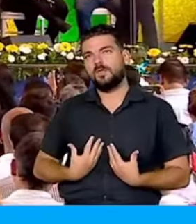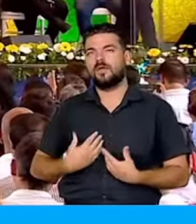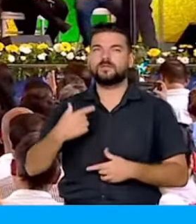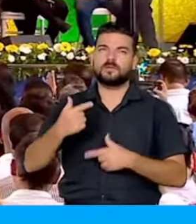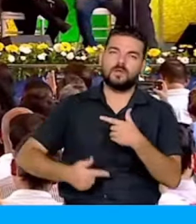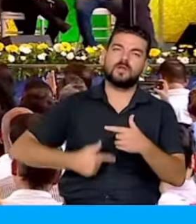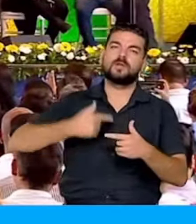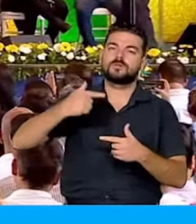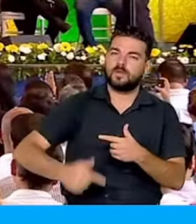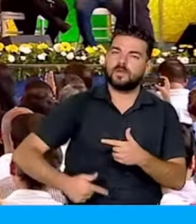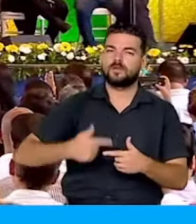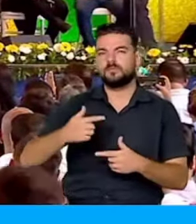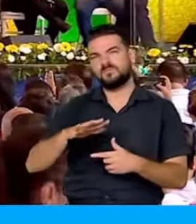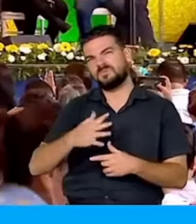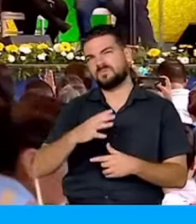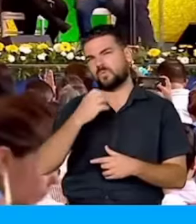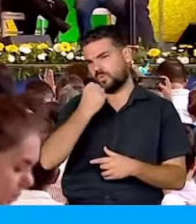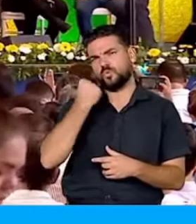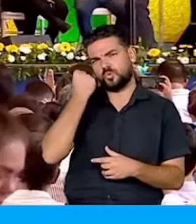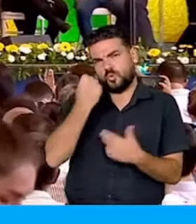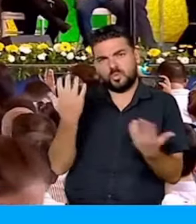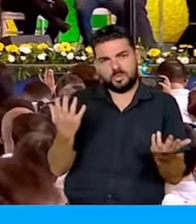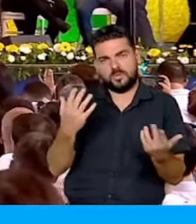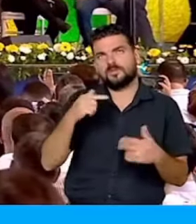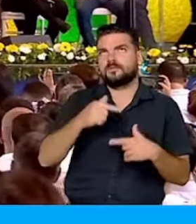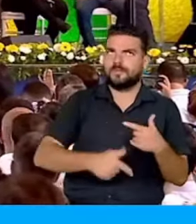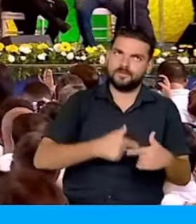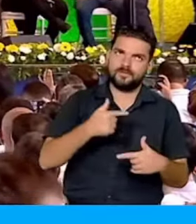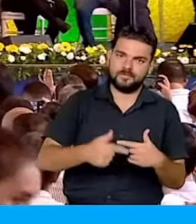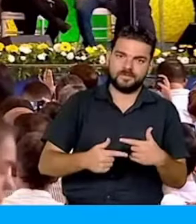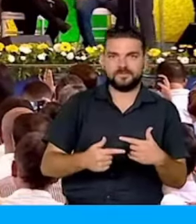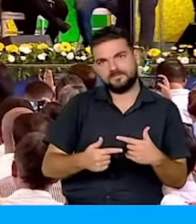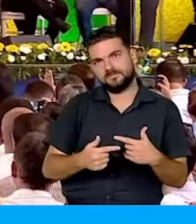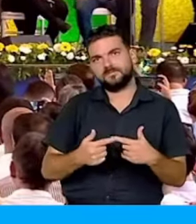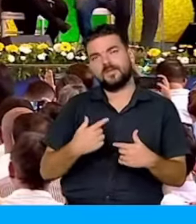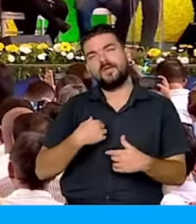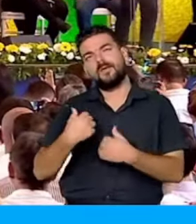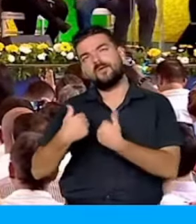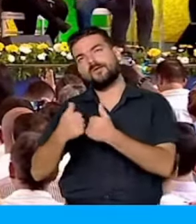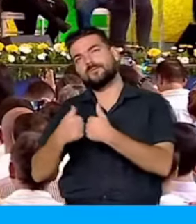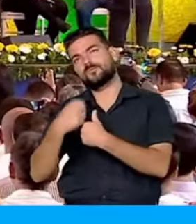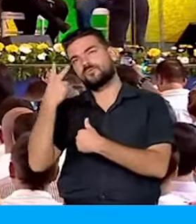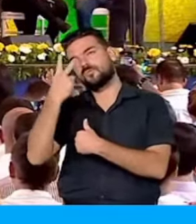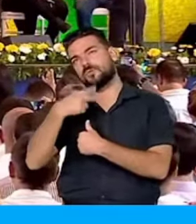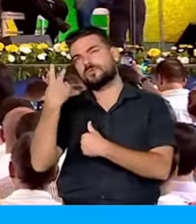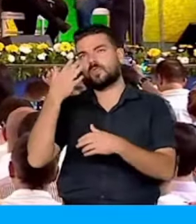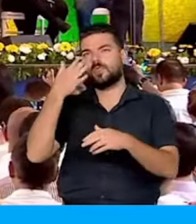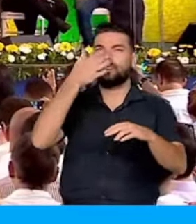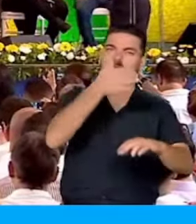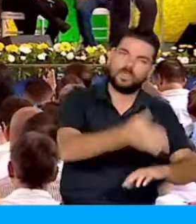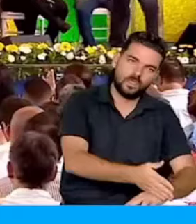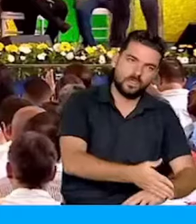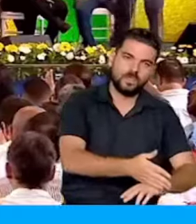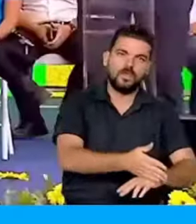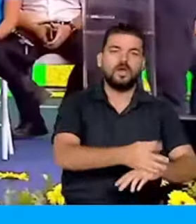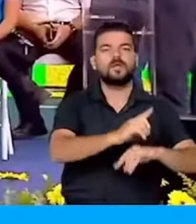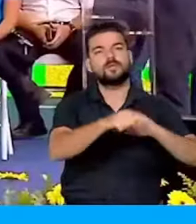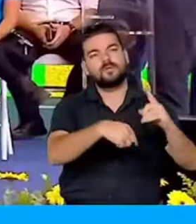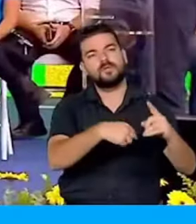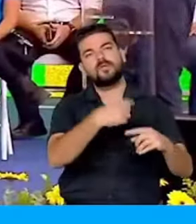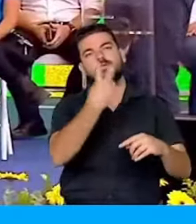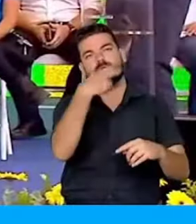no mínimo lá as oito horas por dia, em geral a mais, e tem que passar quatro,